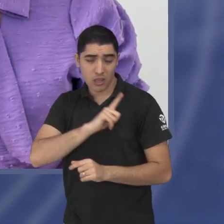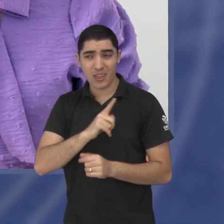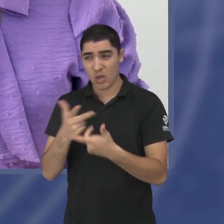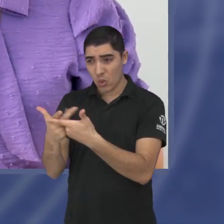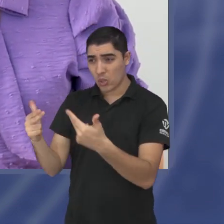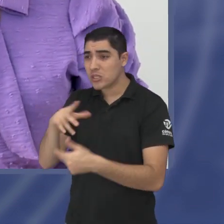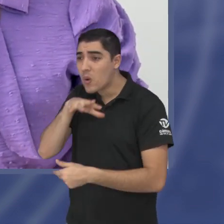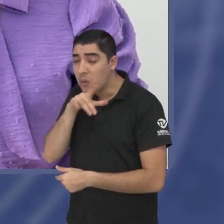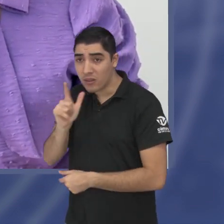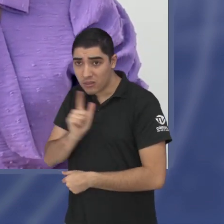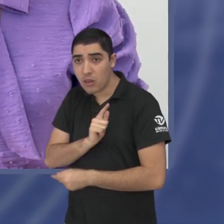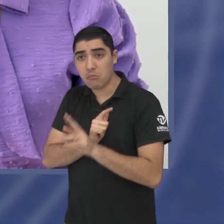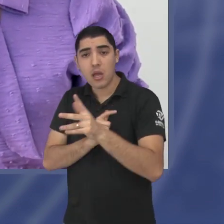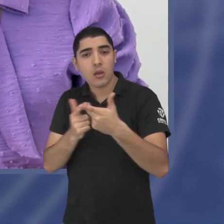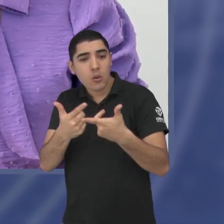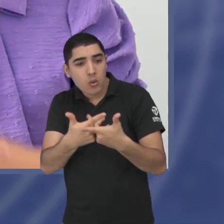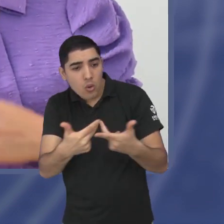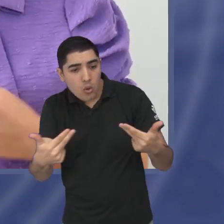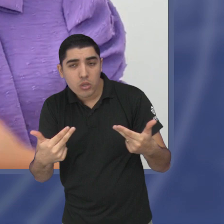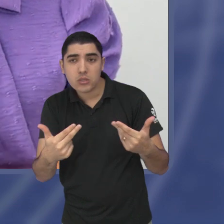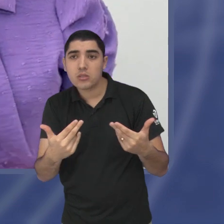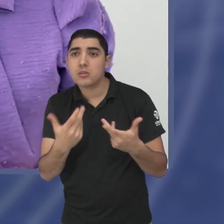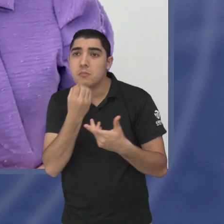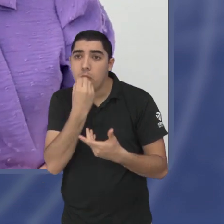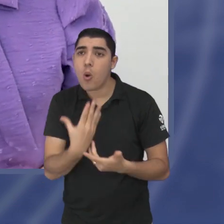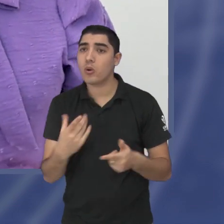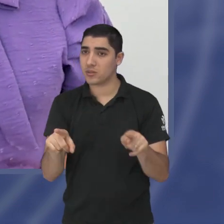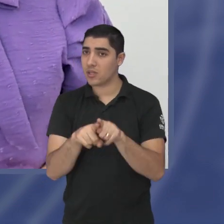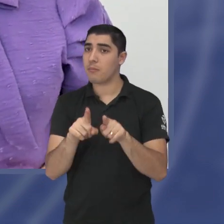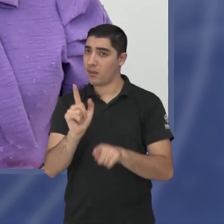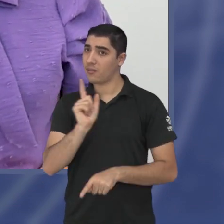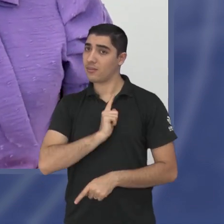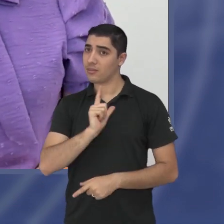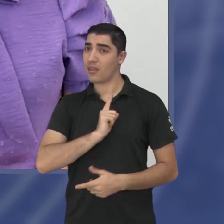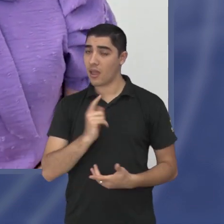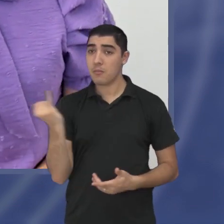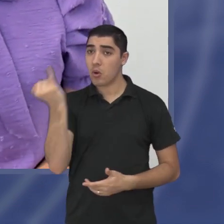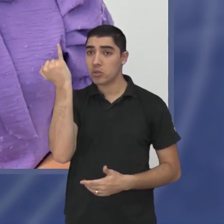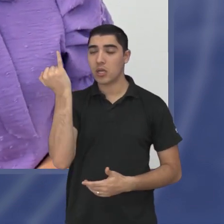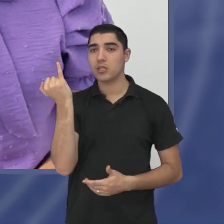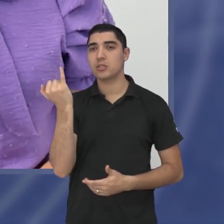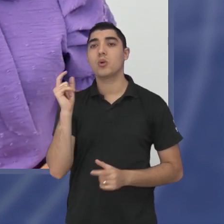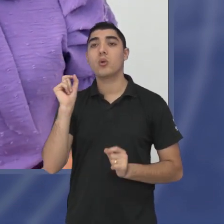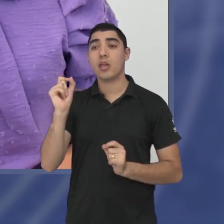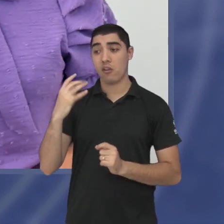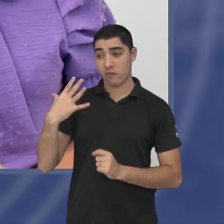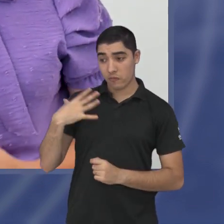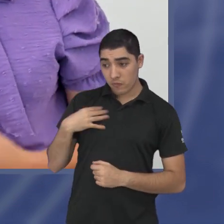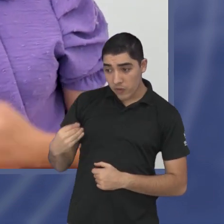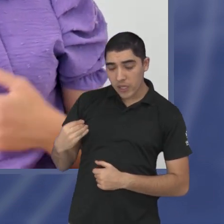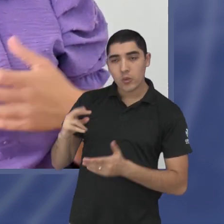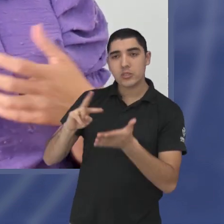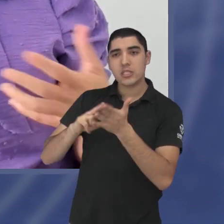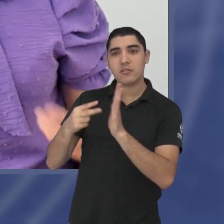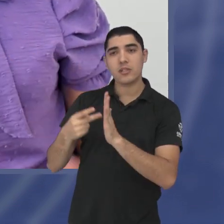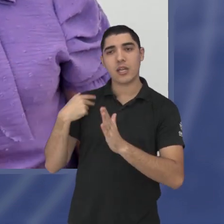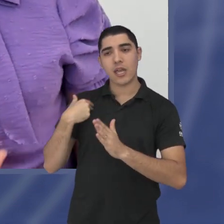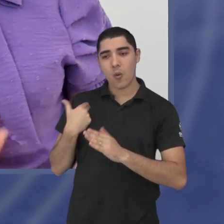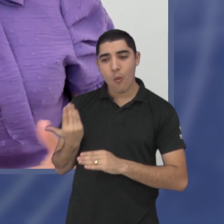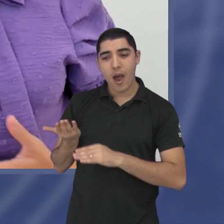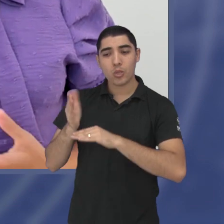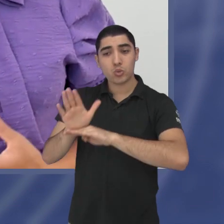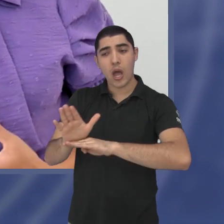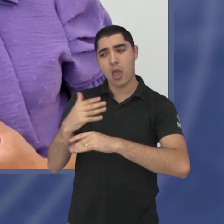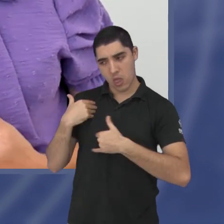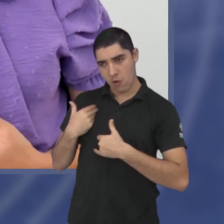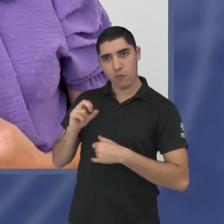acontecendo sim mas tem um outro grupo que enxerga o fato de ter filhos como uma contribuição eu vou gerar